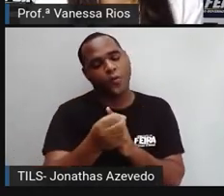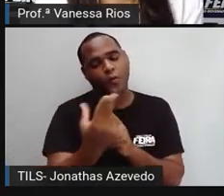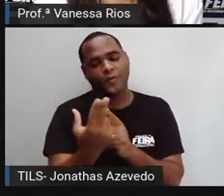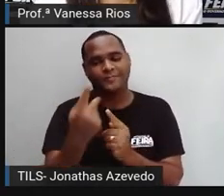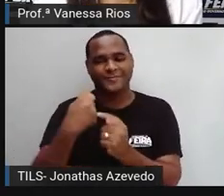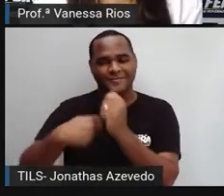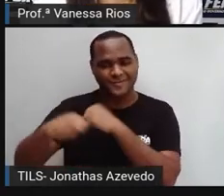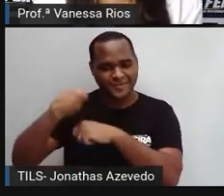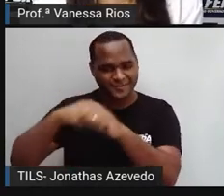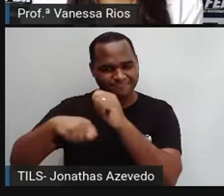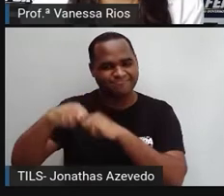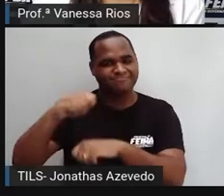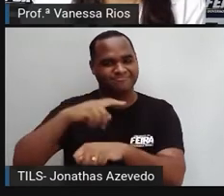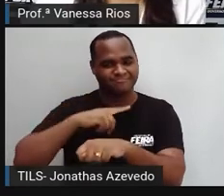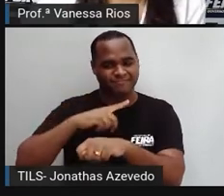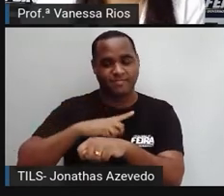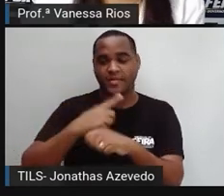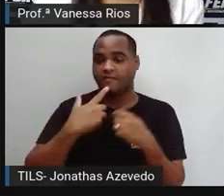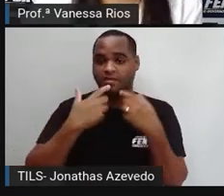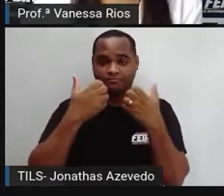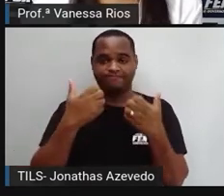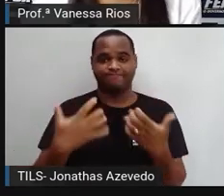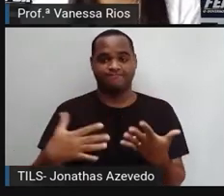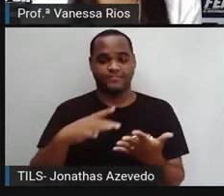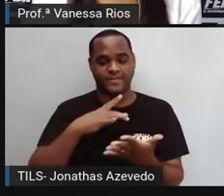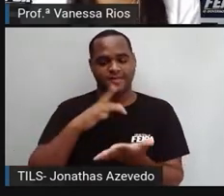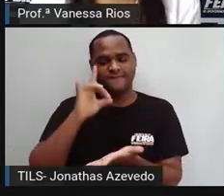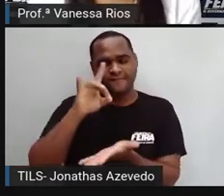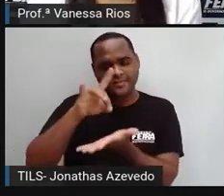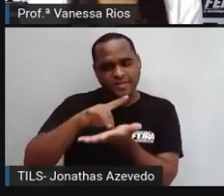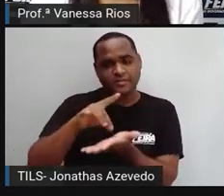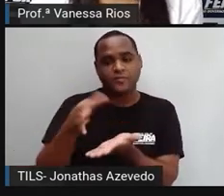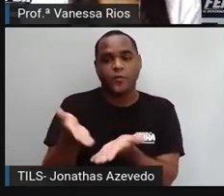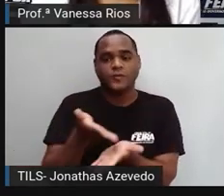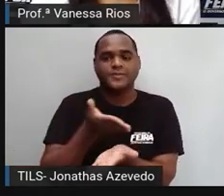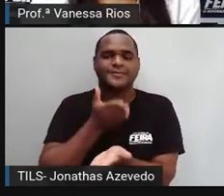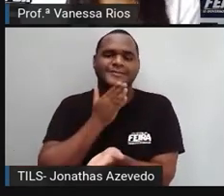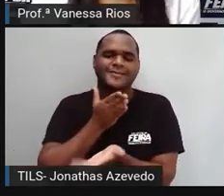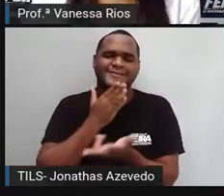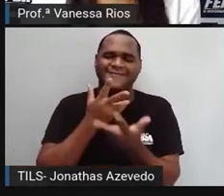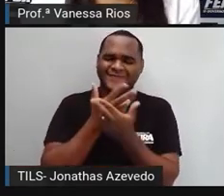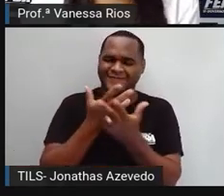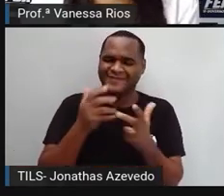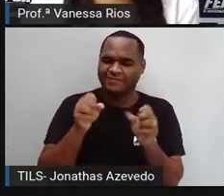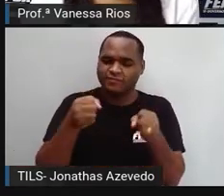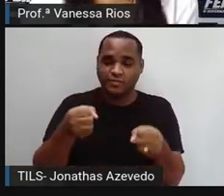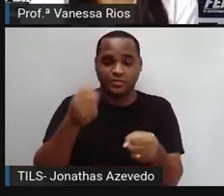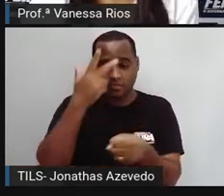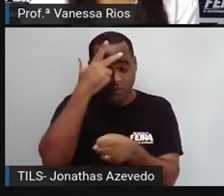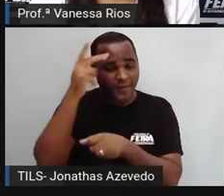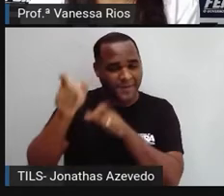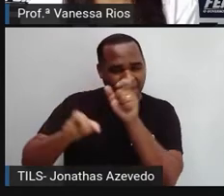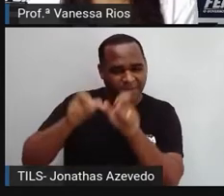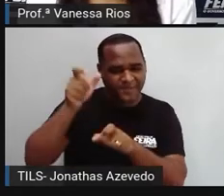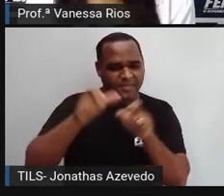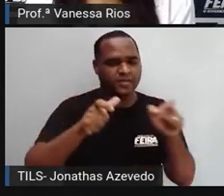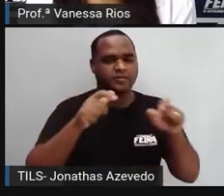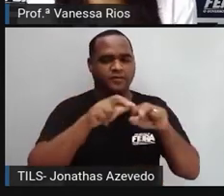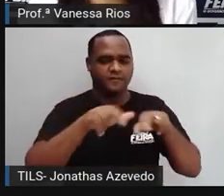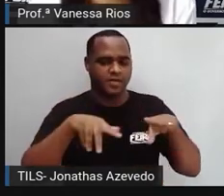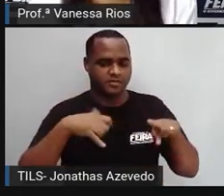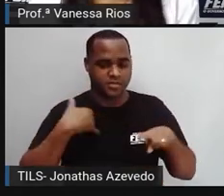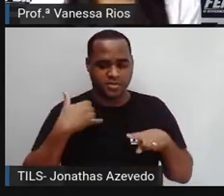fazem com que esta realidade de conhecimento seja algo necessário para todas as pessoas em diferentes